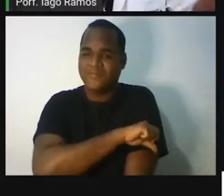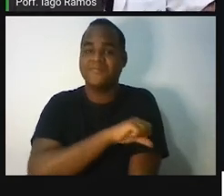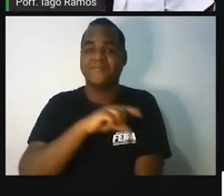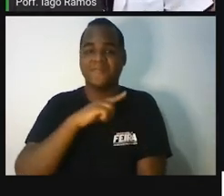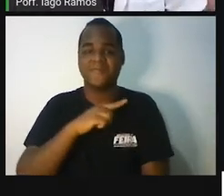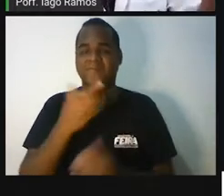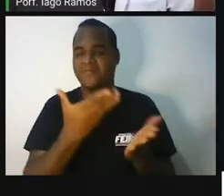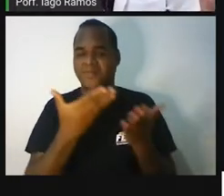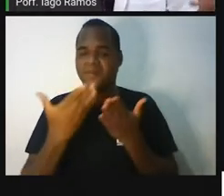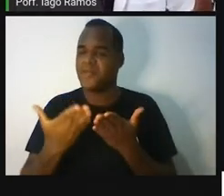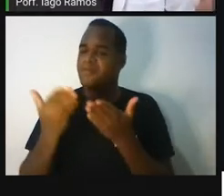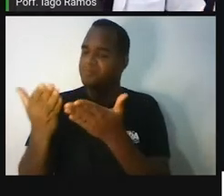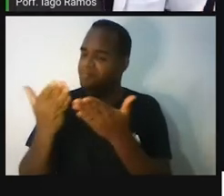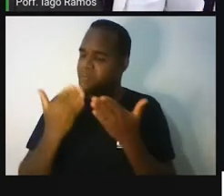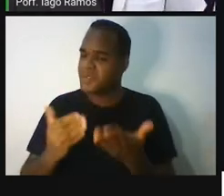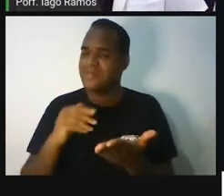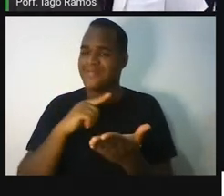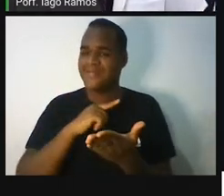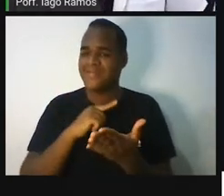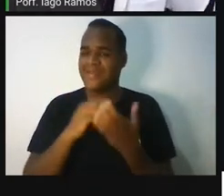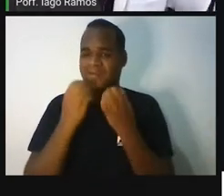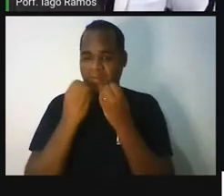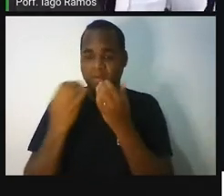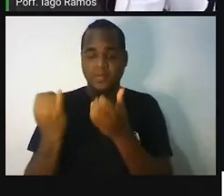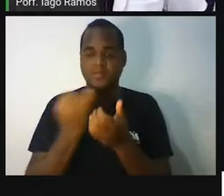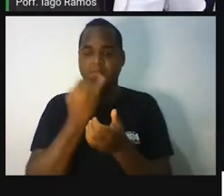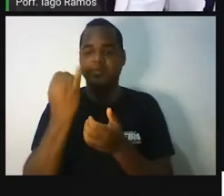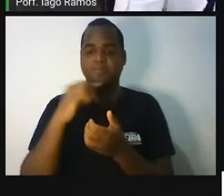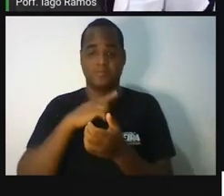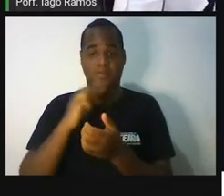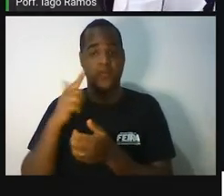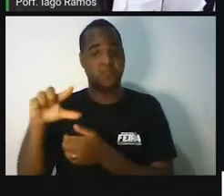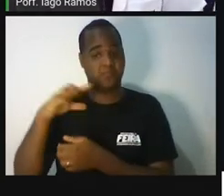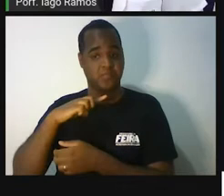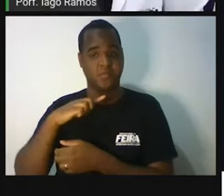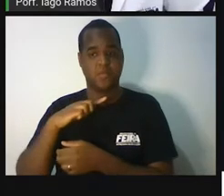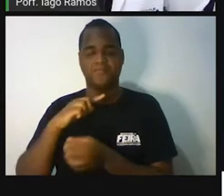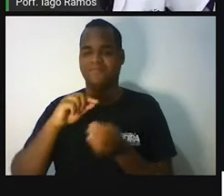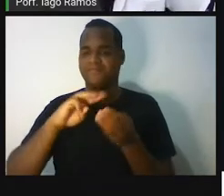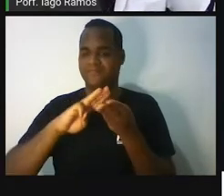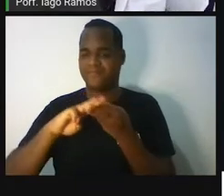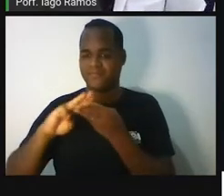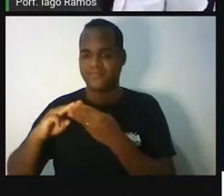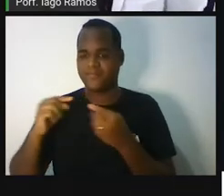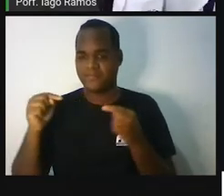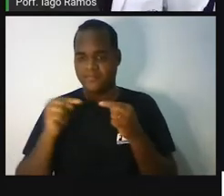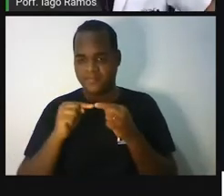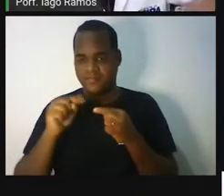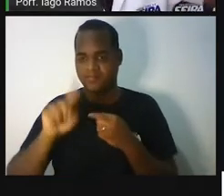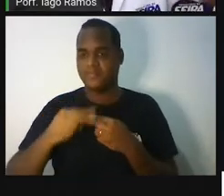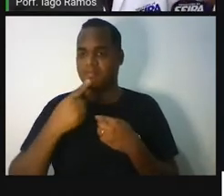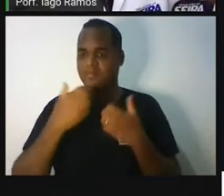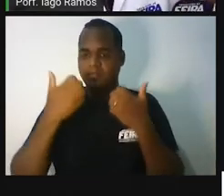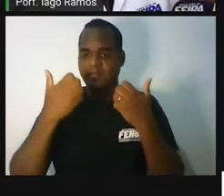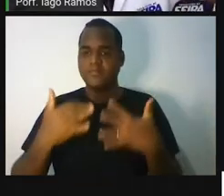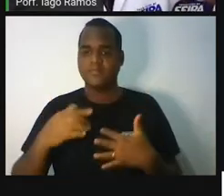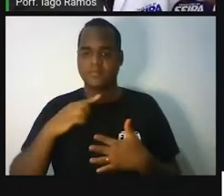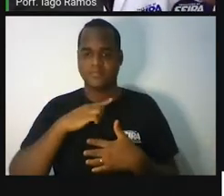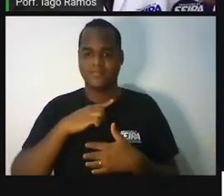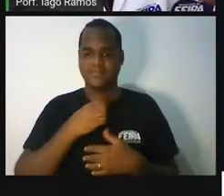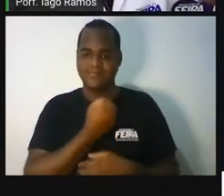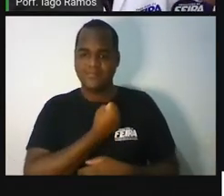sejam bem-vindos, sejam bem-vindas a mais uma aula de matemática. Essa é a aula de número